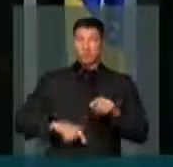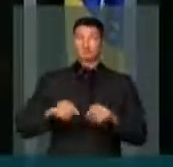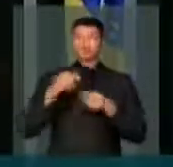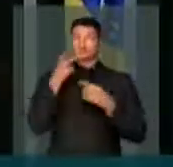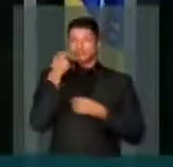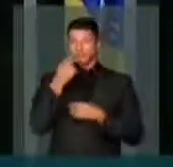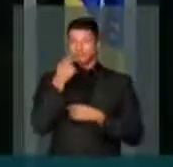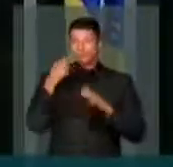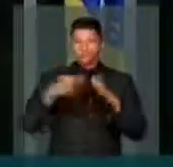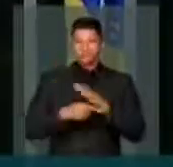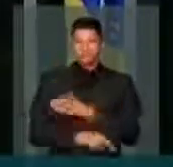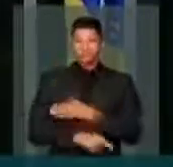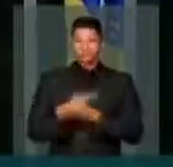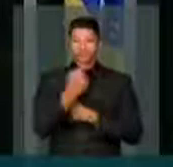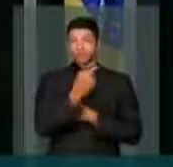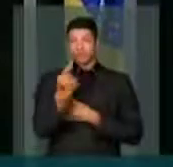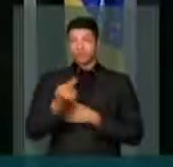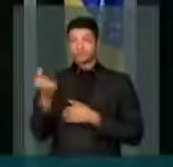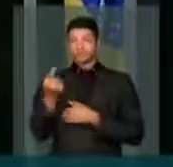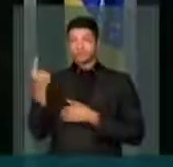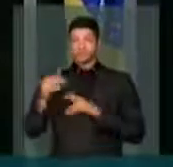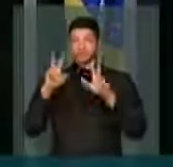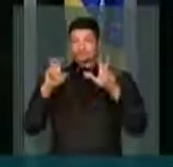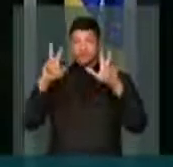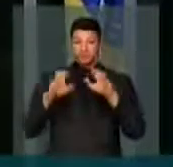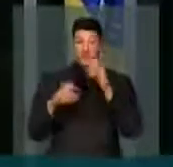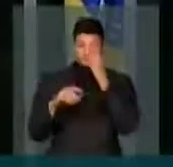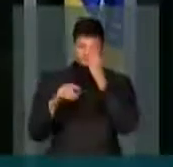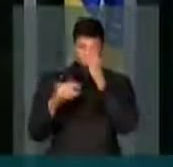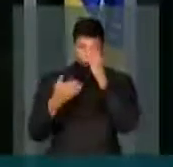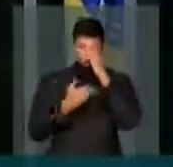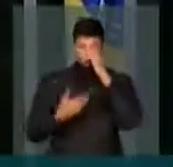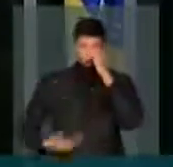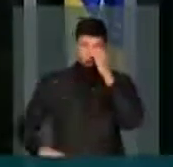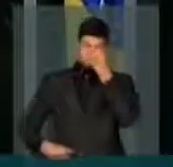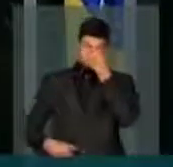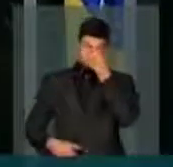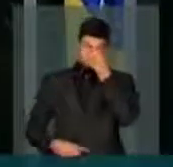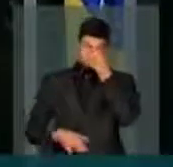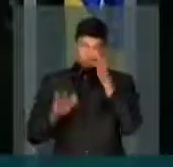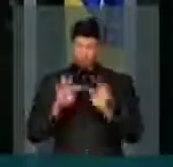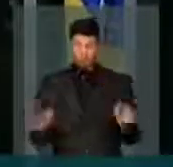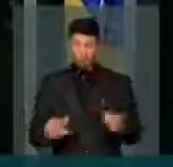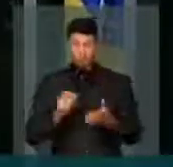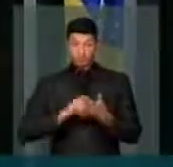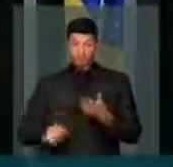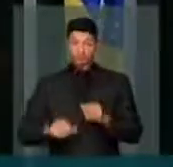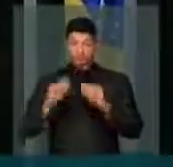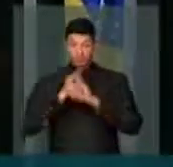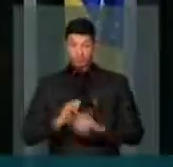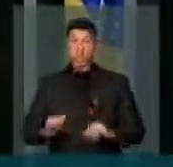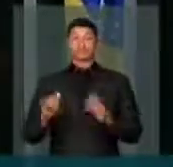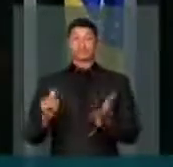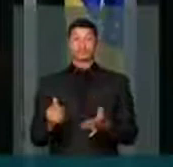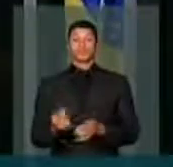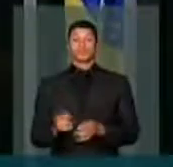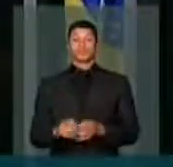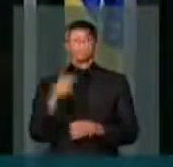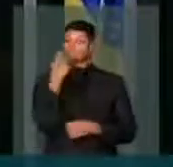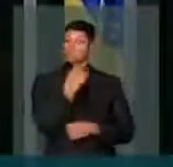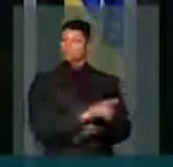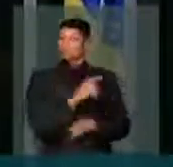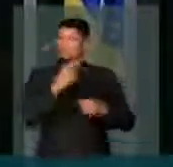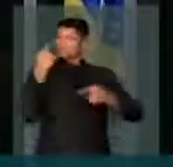falou profundamente de cada um desses assuntos, e o governo, numa simples caneta, diz assim, a